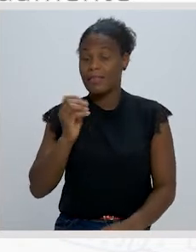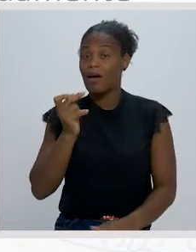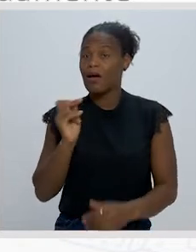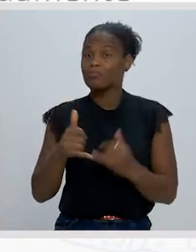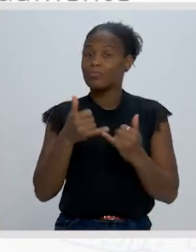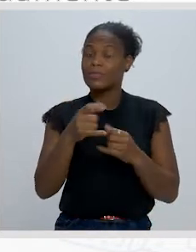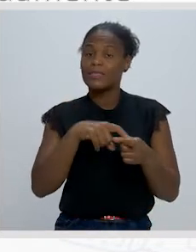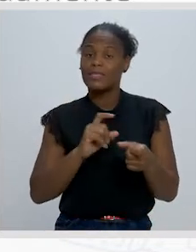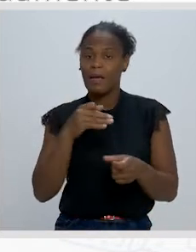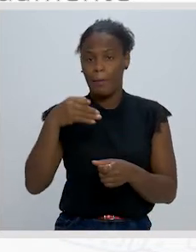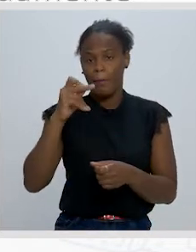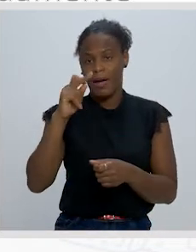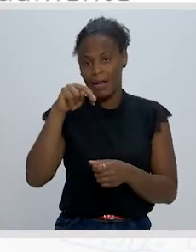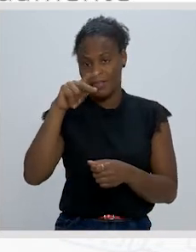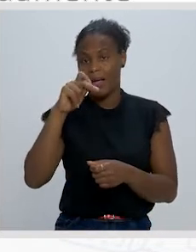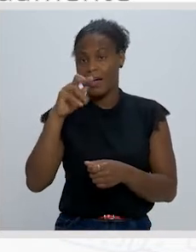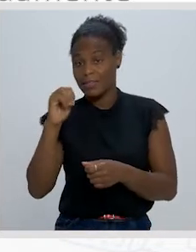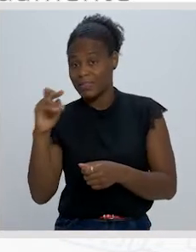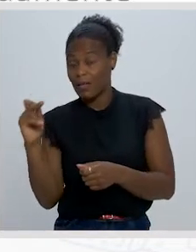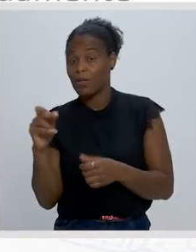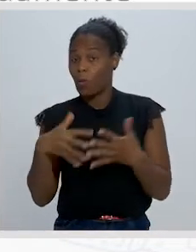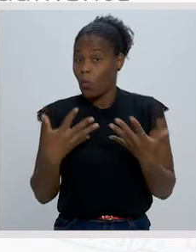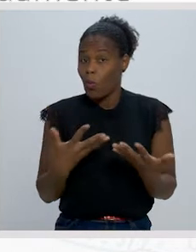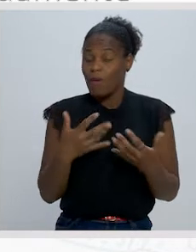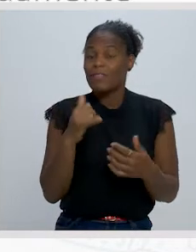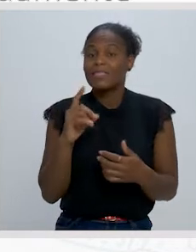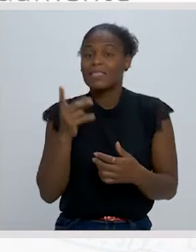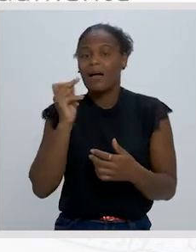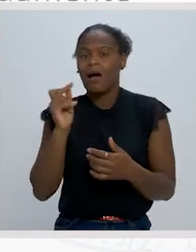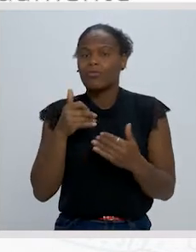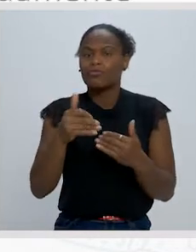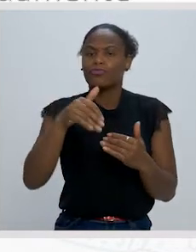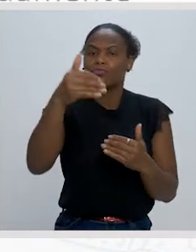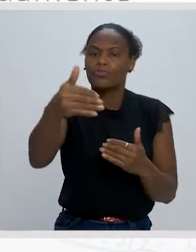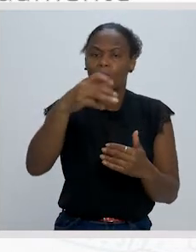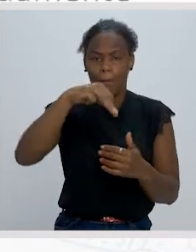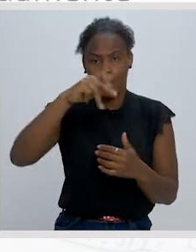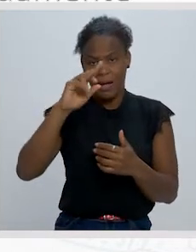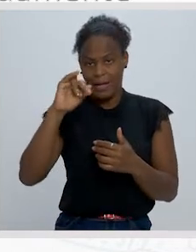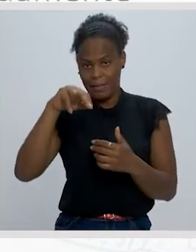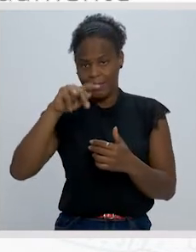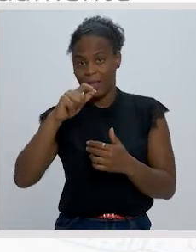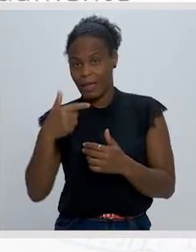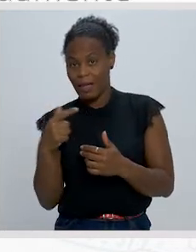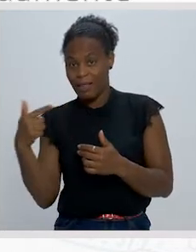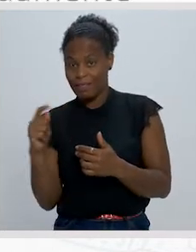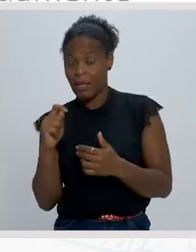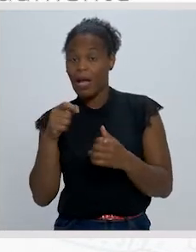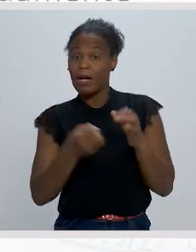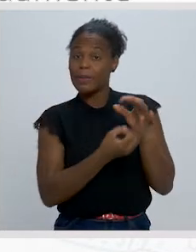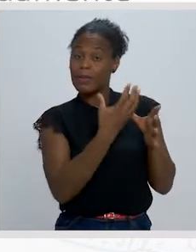contemporâneo, e 23 anos do Manifesto Futurista de Marinette, apareceu Le Simbolisme,